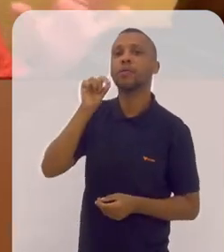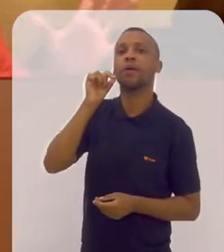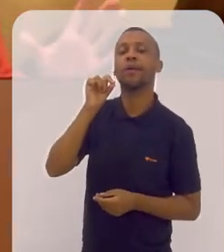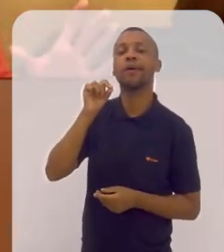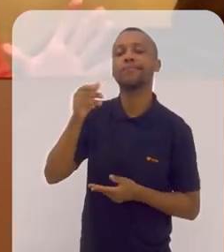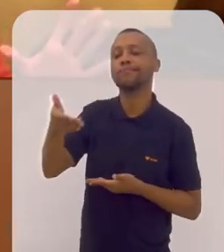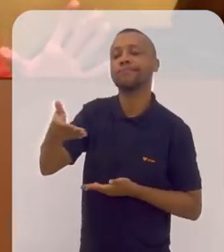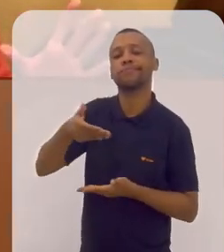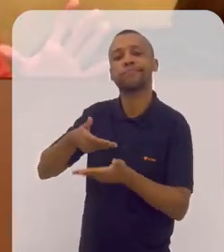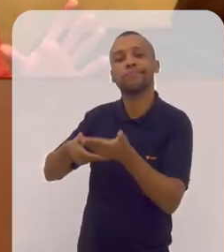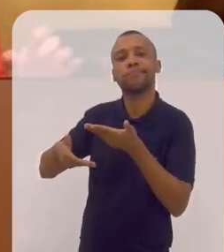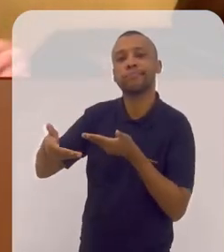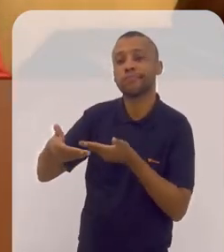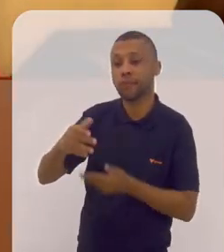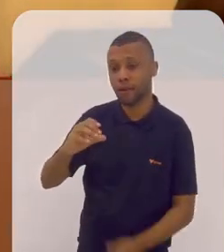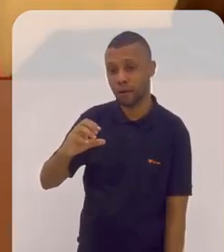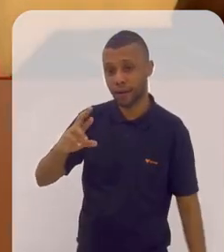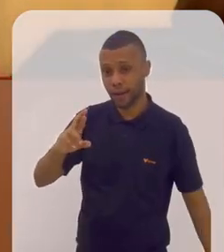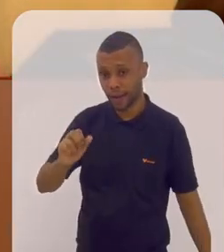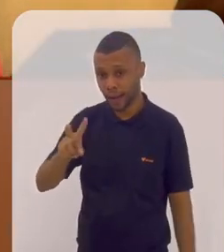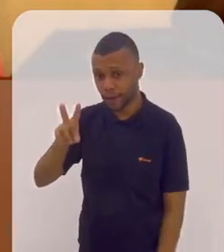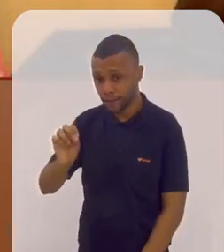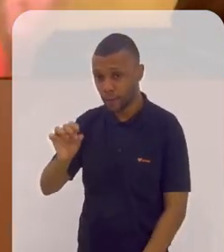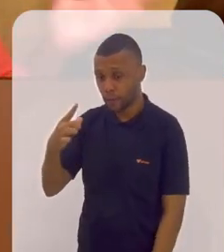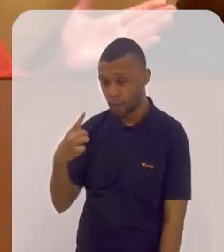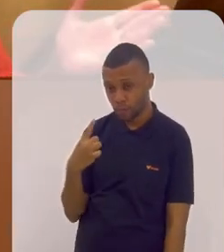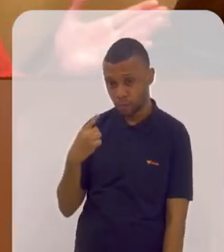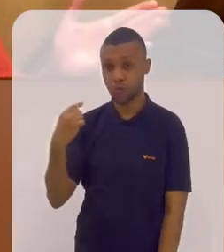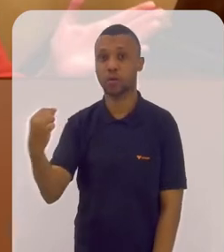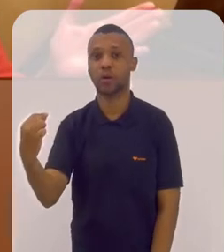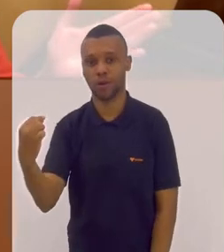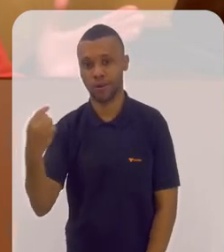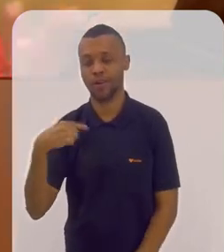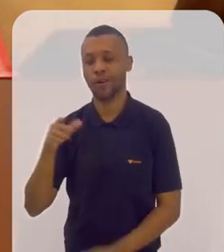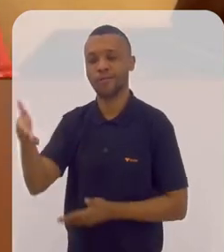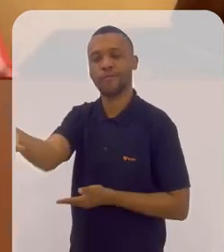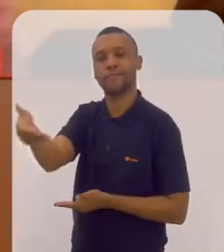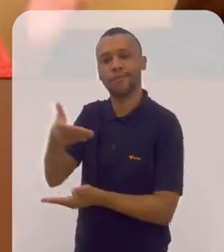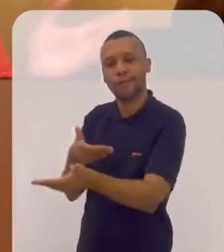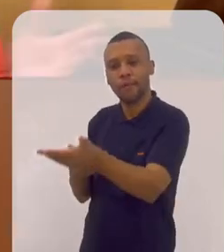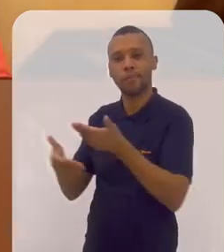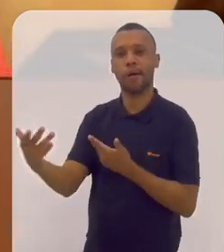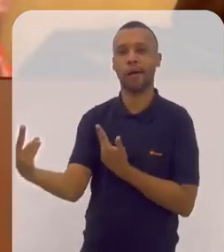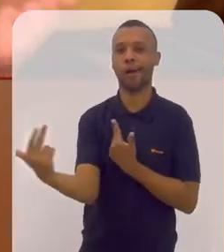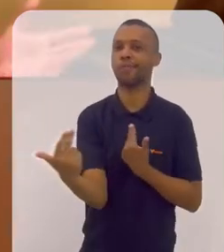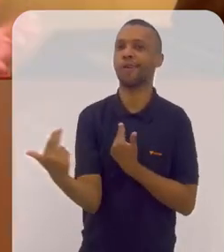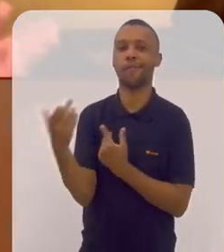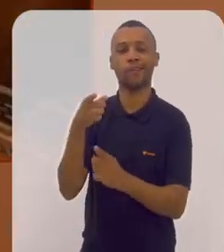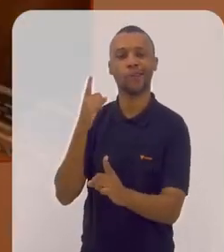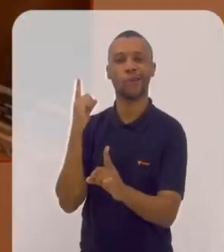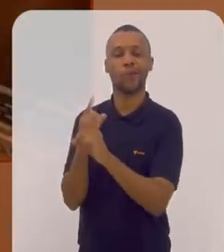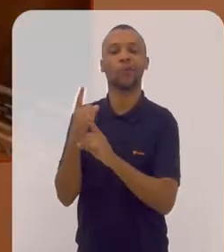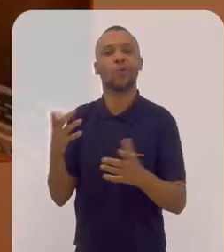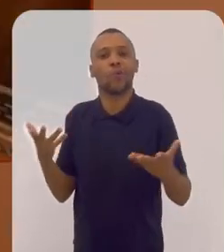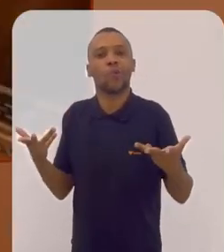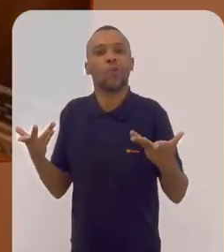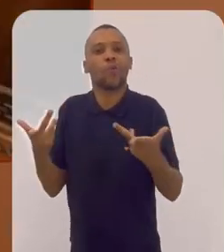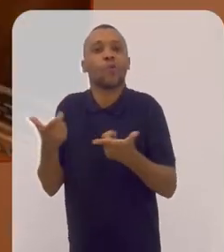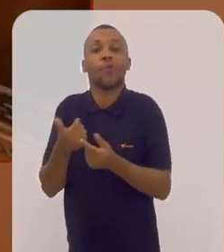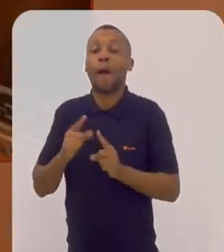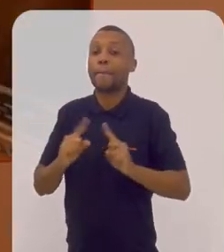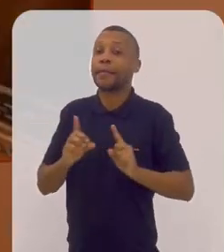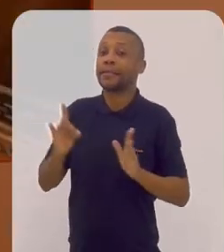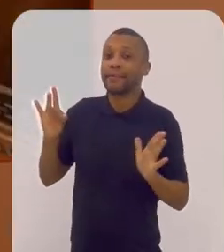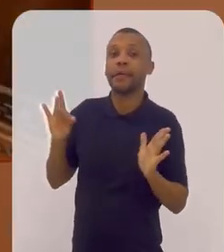assim, uma escolha mútua. O cravo me escolheu, e eu escolhi o cravo. Então, acho que foi um encontro fortuito,